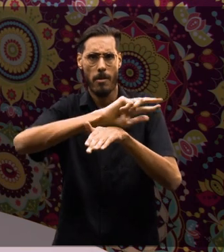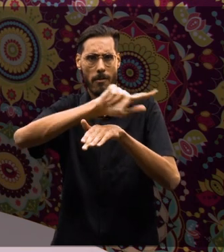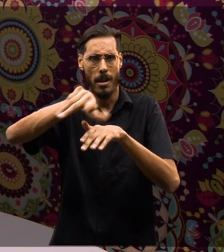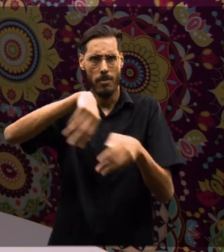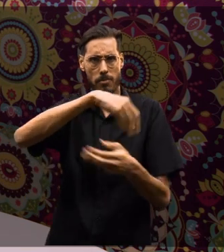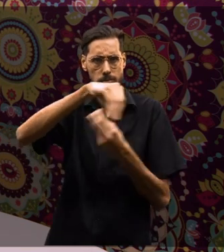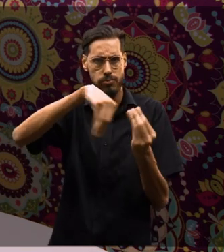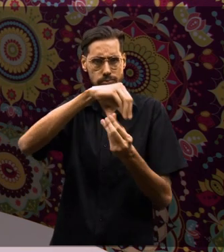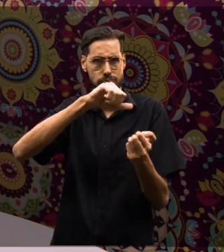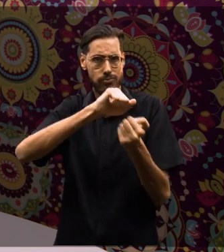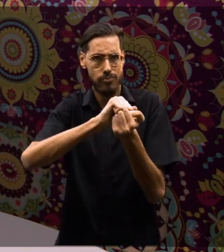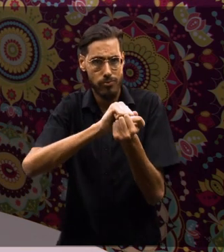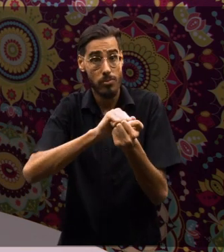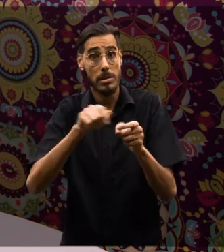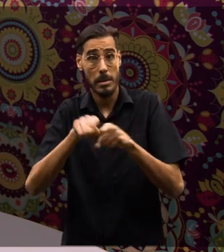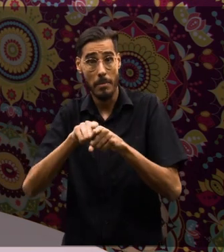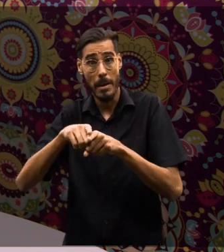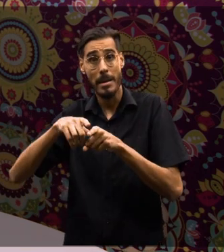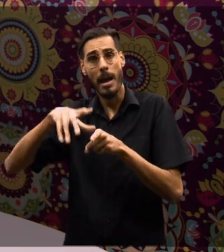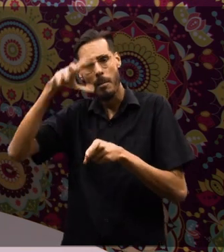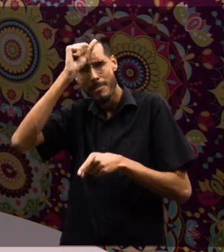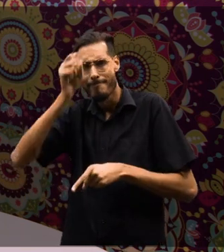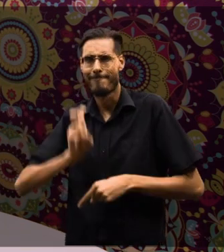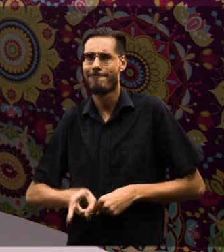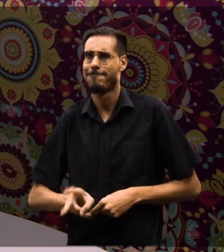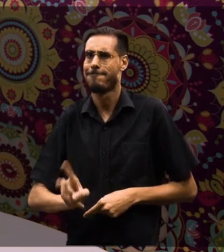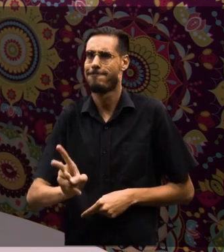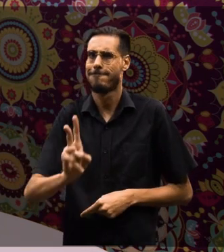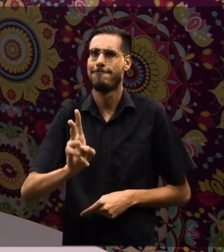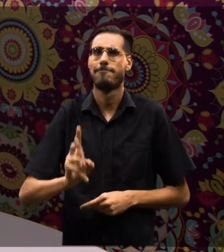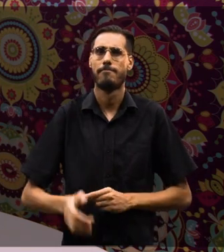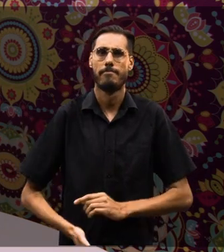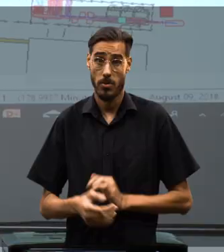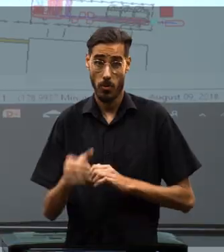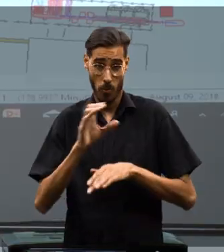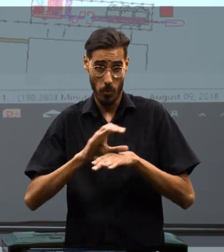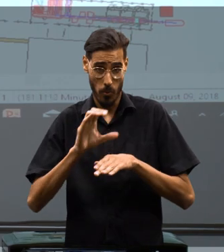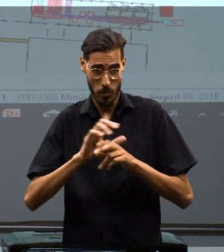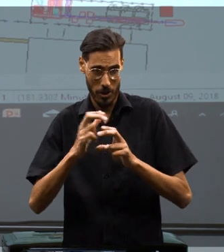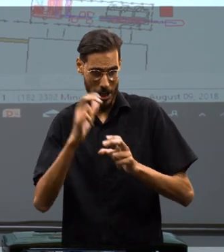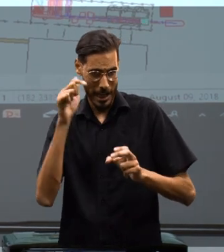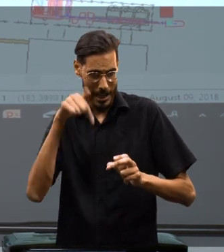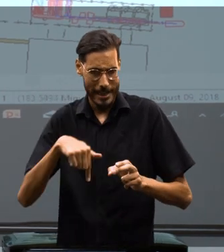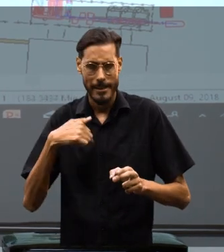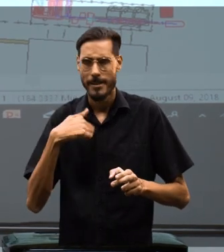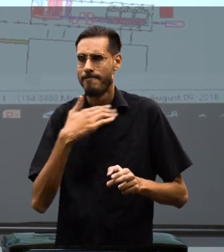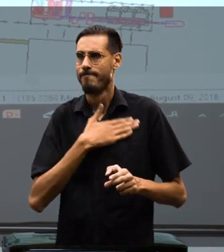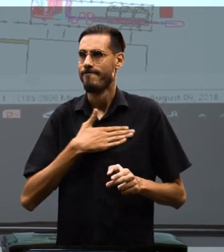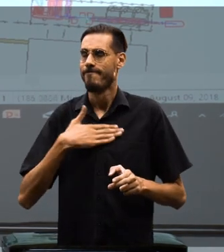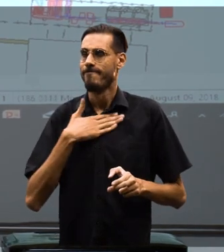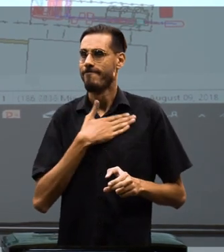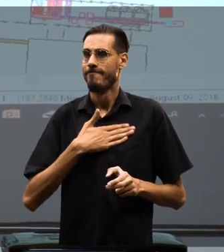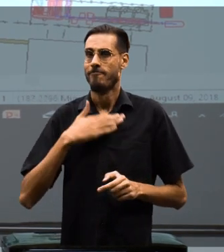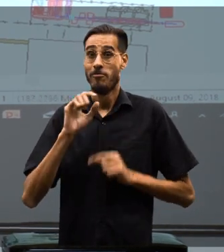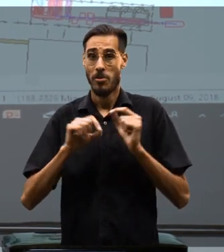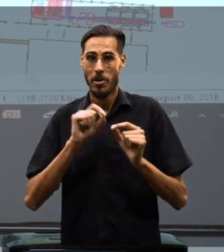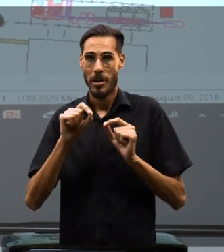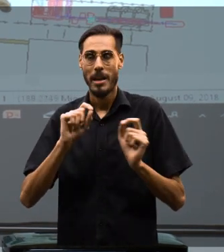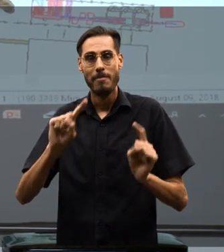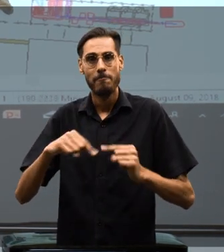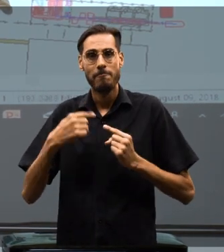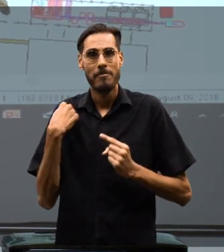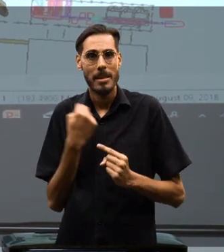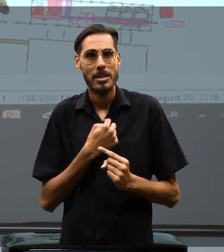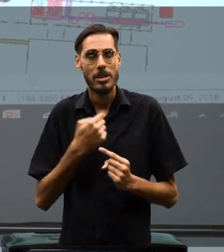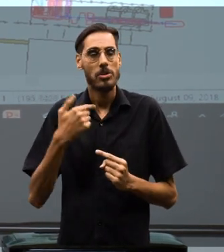capacidade de trabalhar em grupo multidisciplinar e aprender a aprender. Uma das coisas que eu mais gosto no curso de engenharia aqui da UFSCar é que